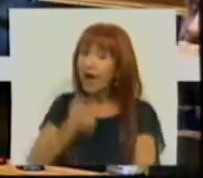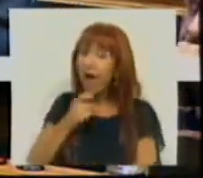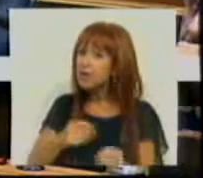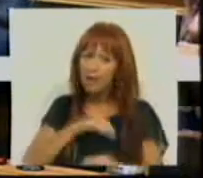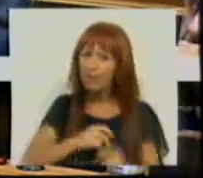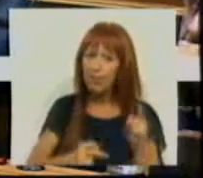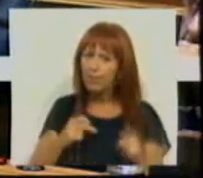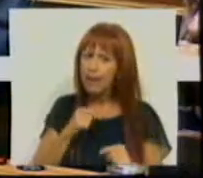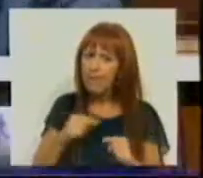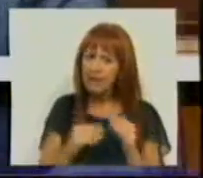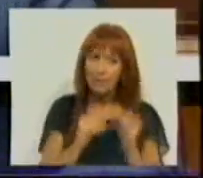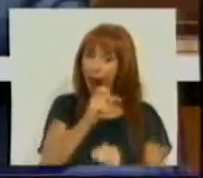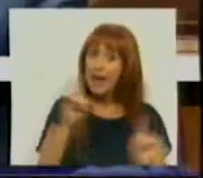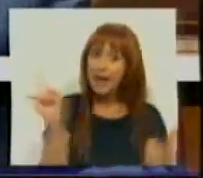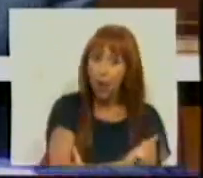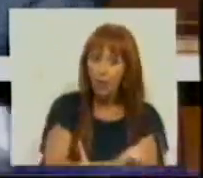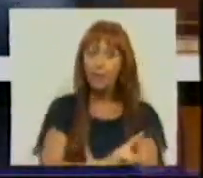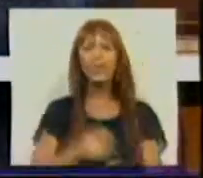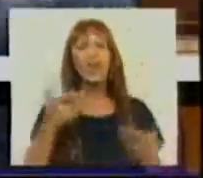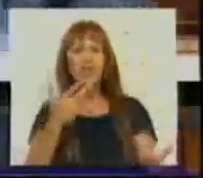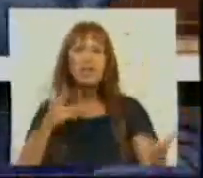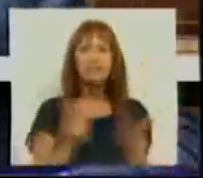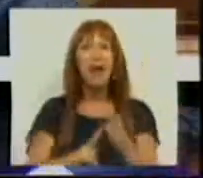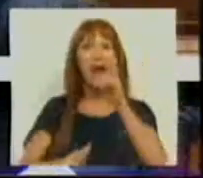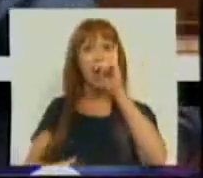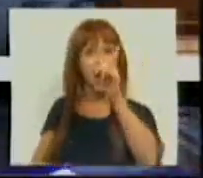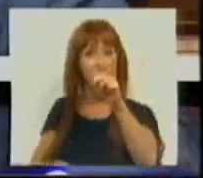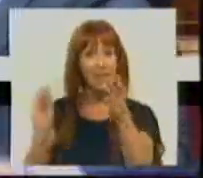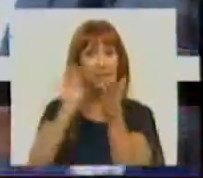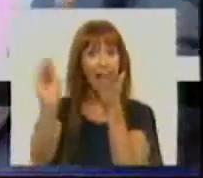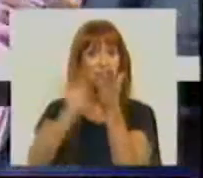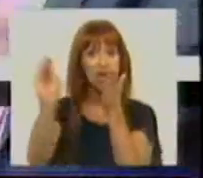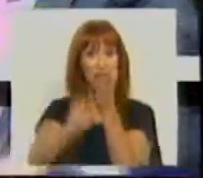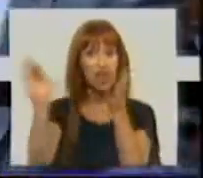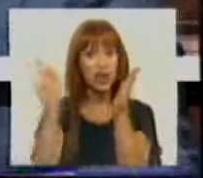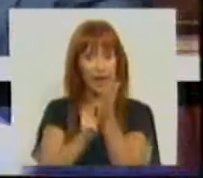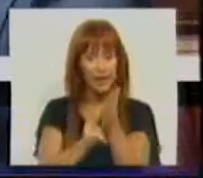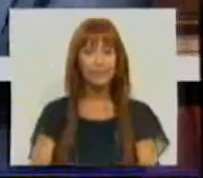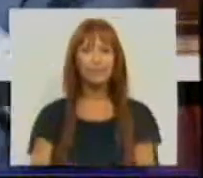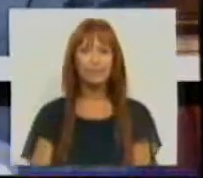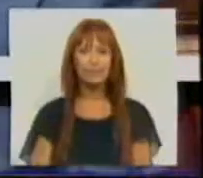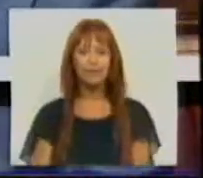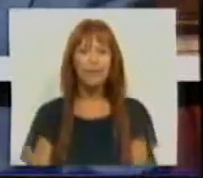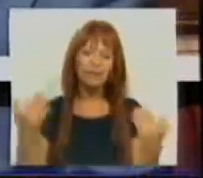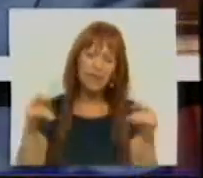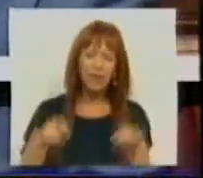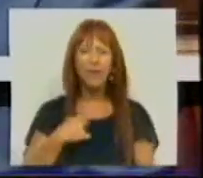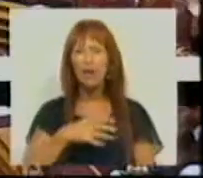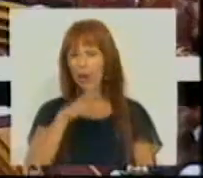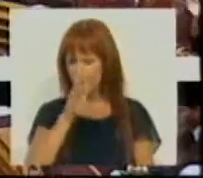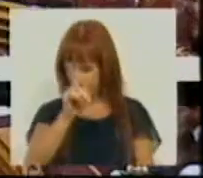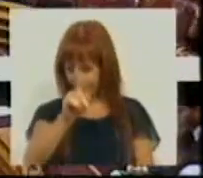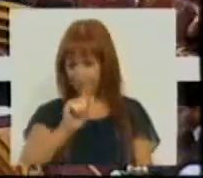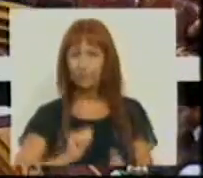não congelamento das pensões mais baixas. Isto é a verdade que está escrita. Mas também lhe devo